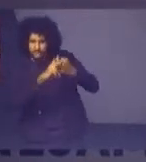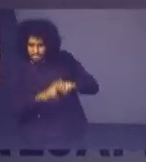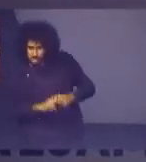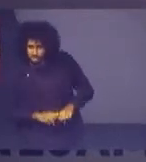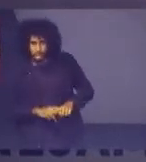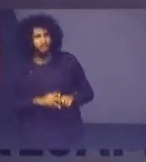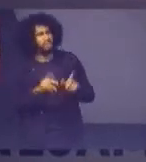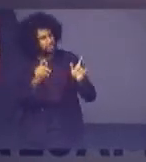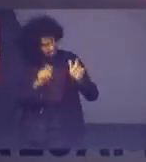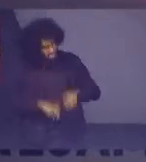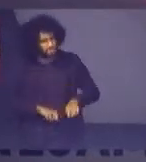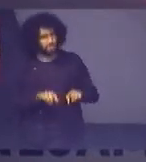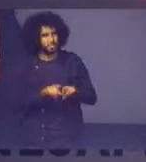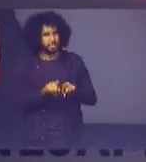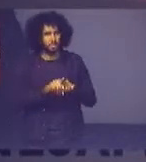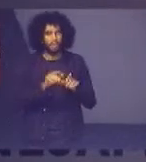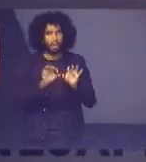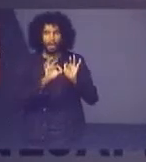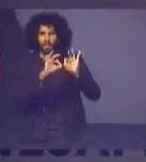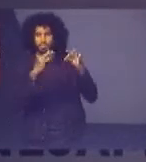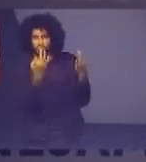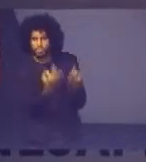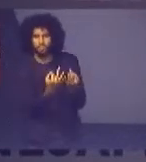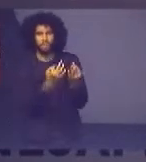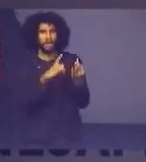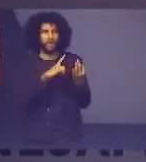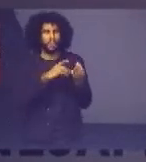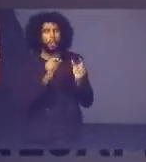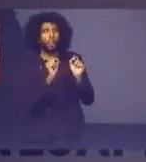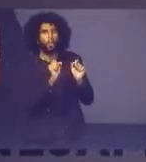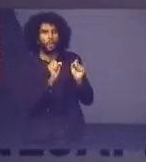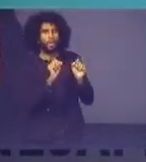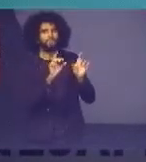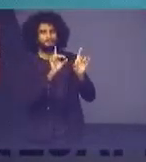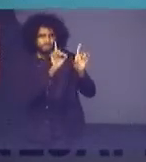você poderia levar as famílias à dignidade.